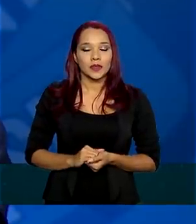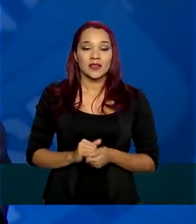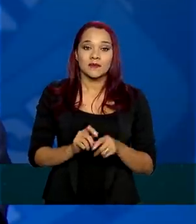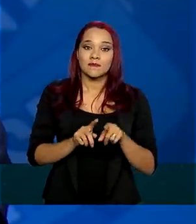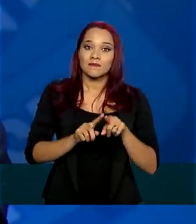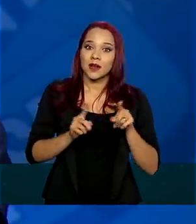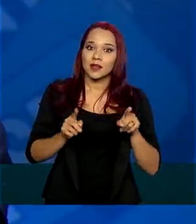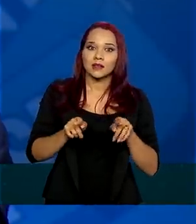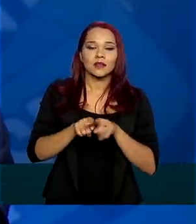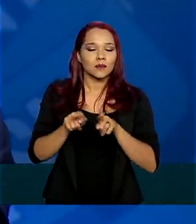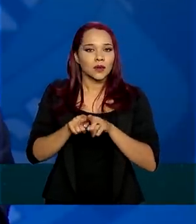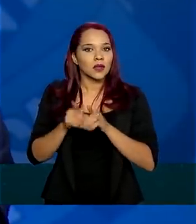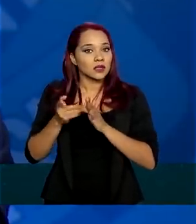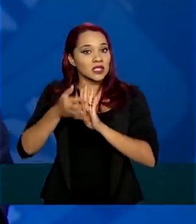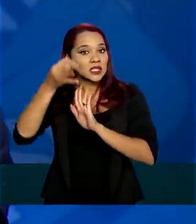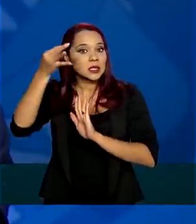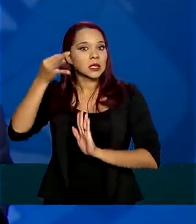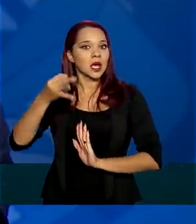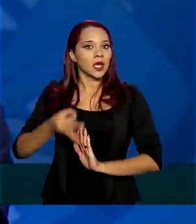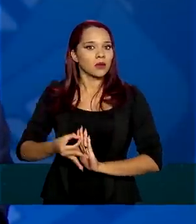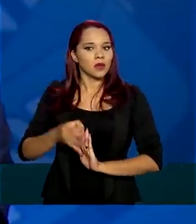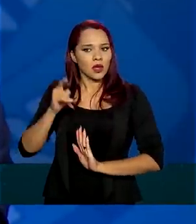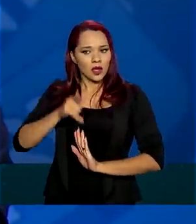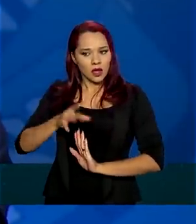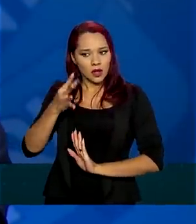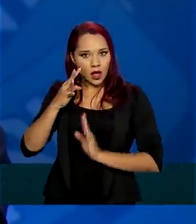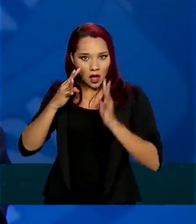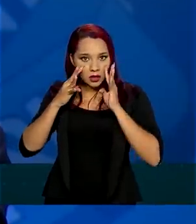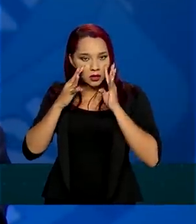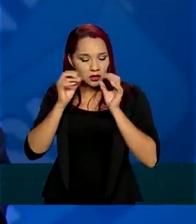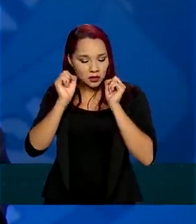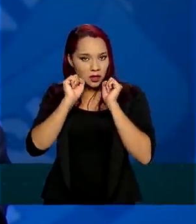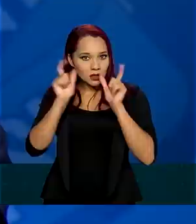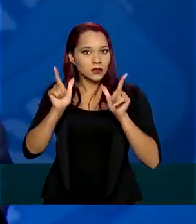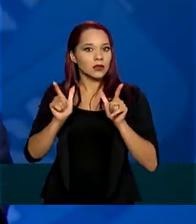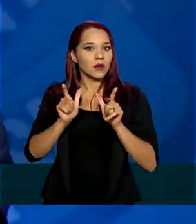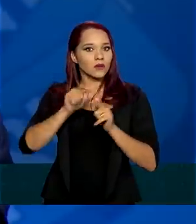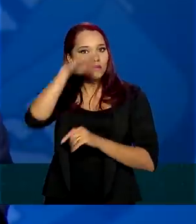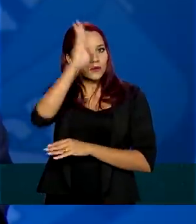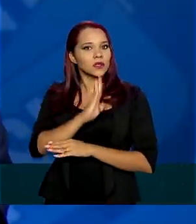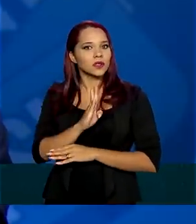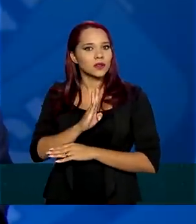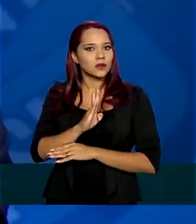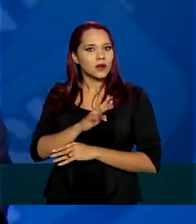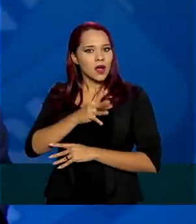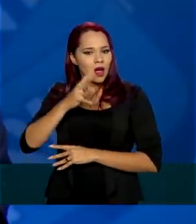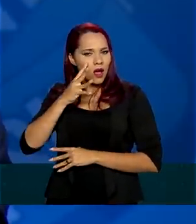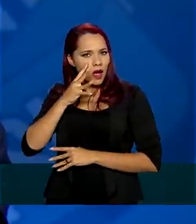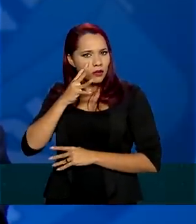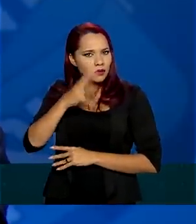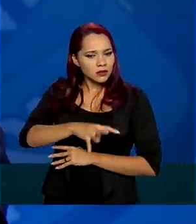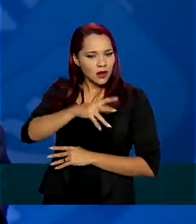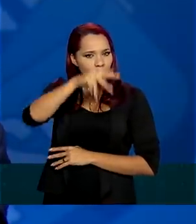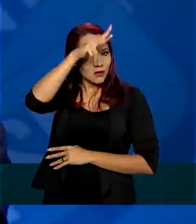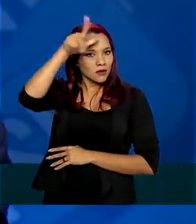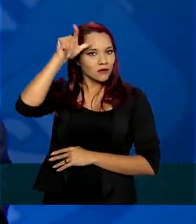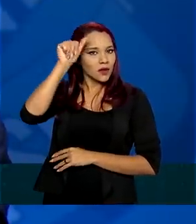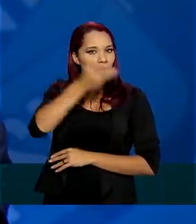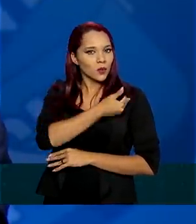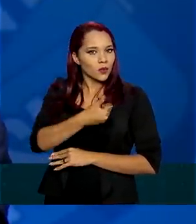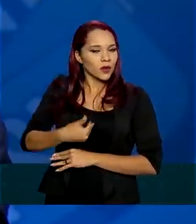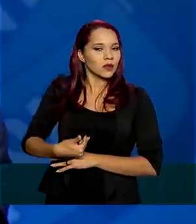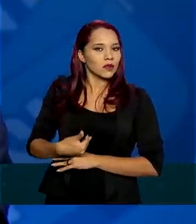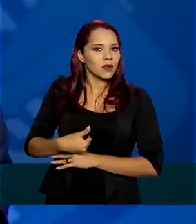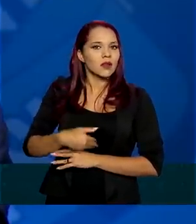por outro lado, corretamente, chama a atenção do Brasil, chama a atenção de prefeitos e governadores de que